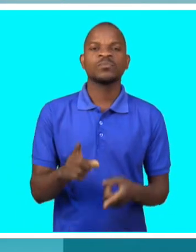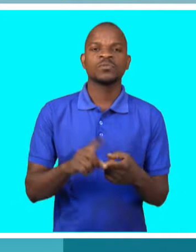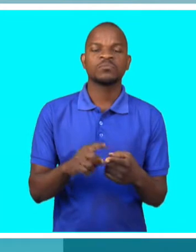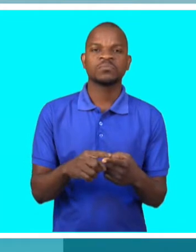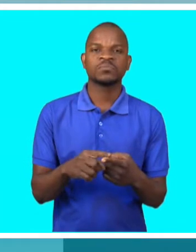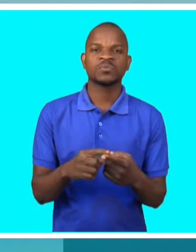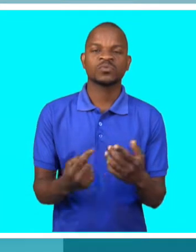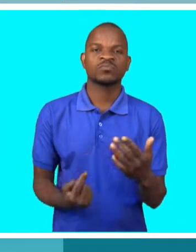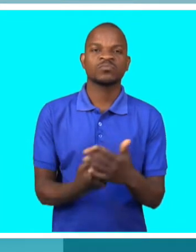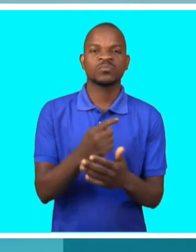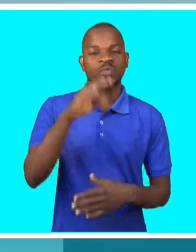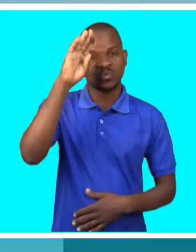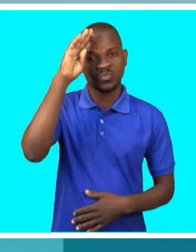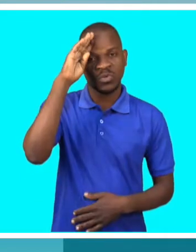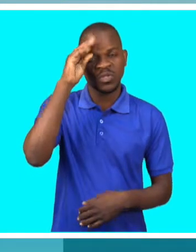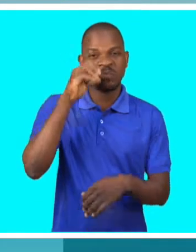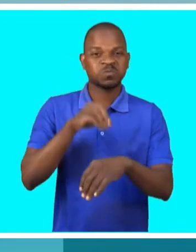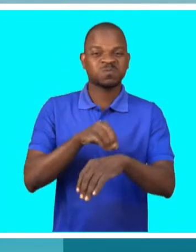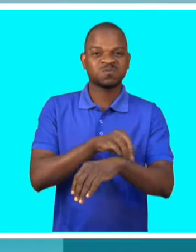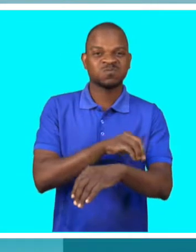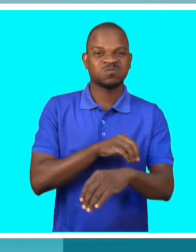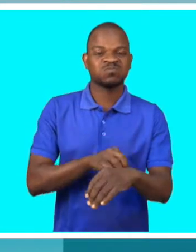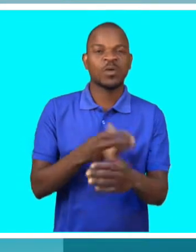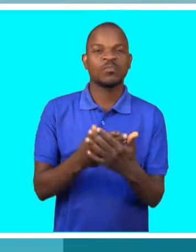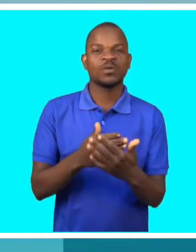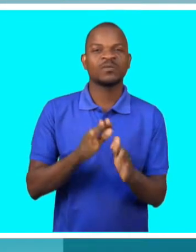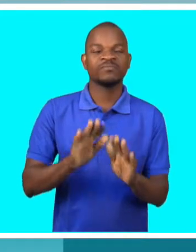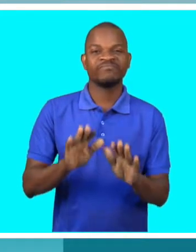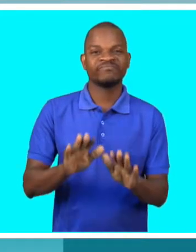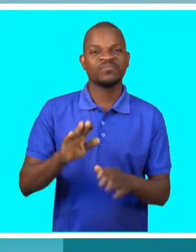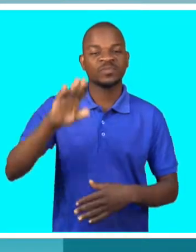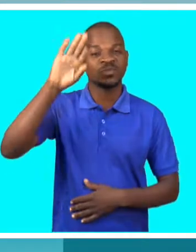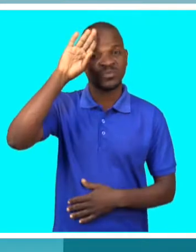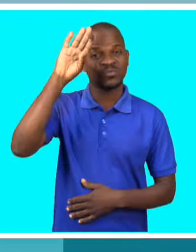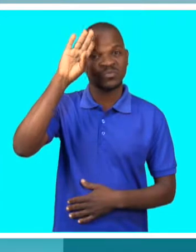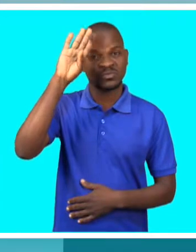Foi através de sarampo. Fiquei doente.